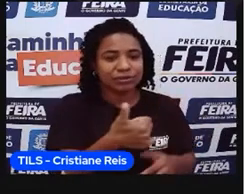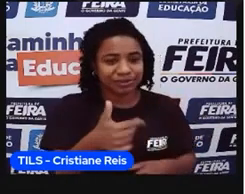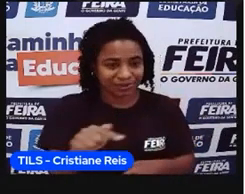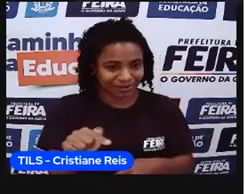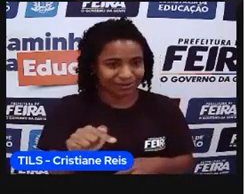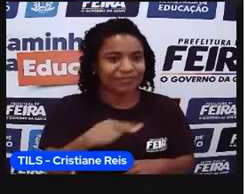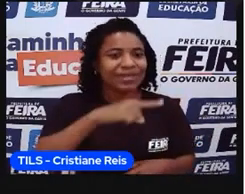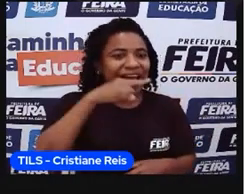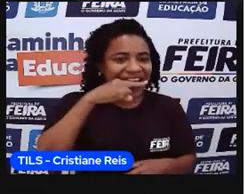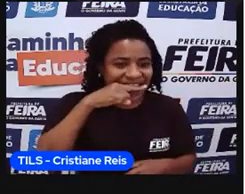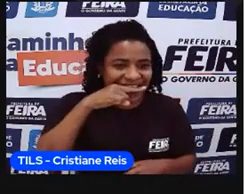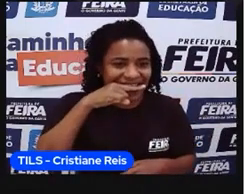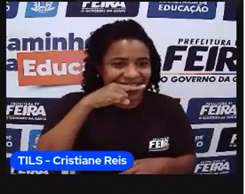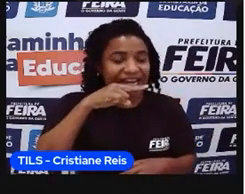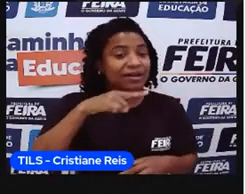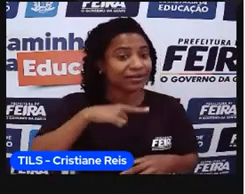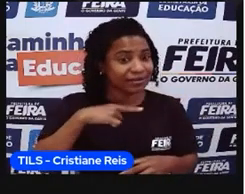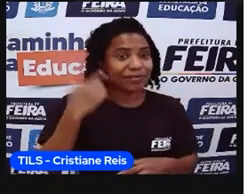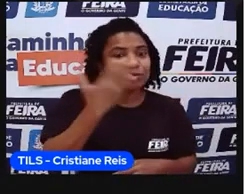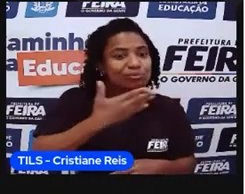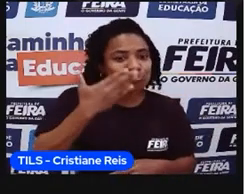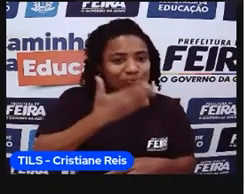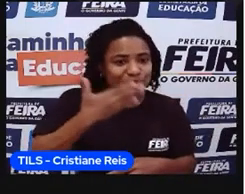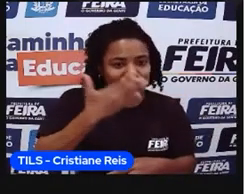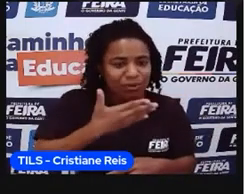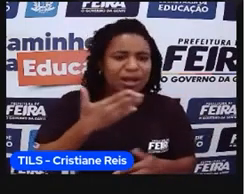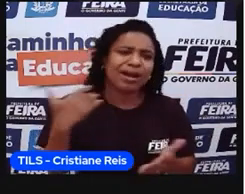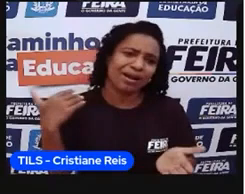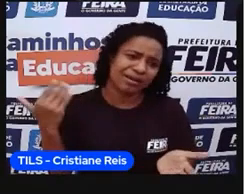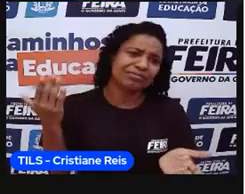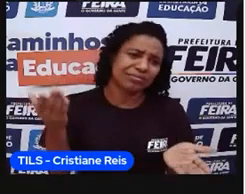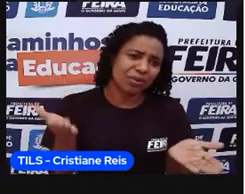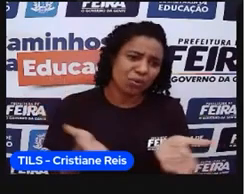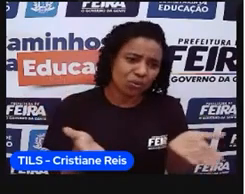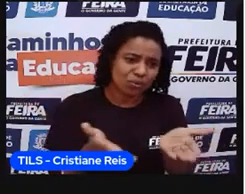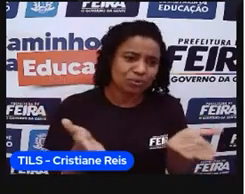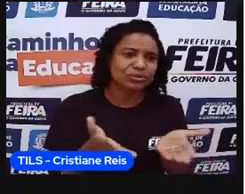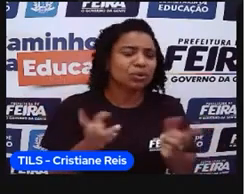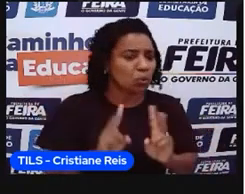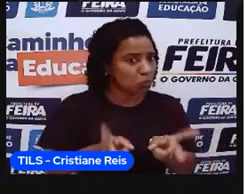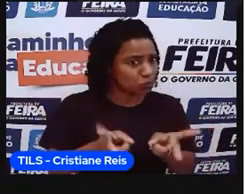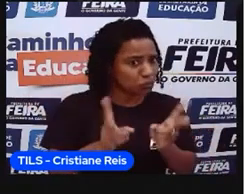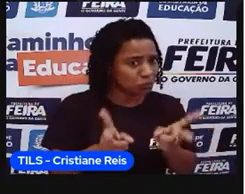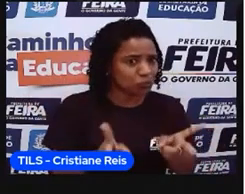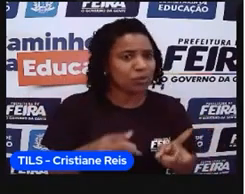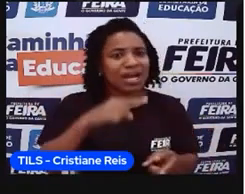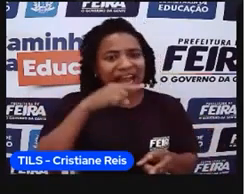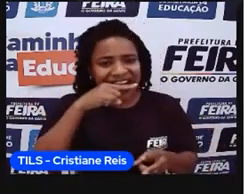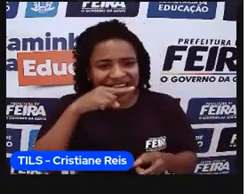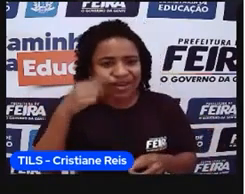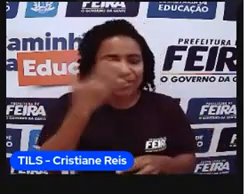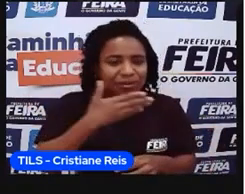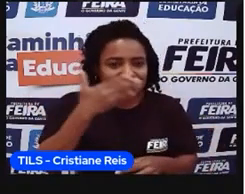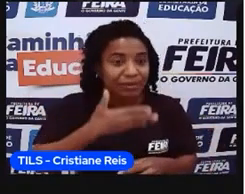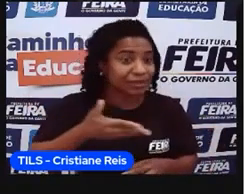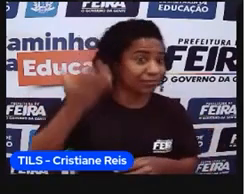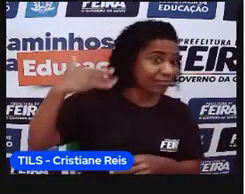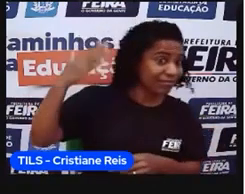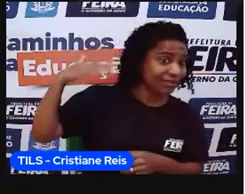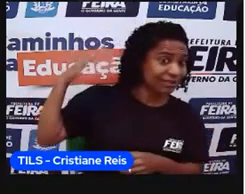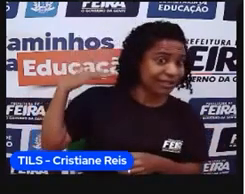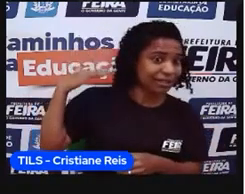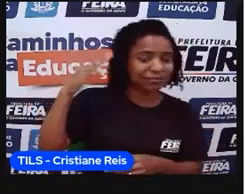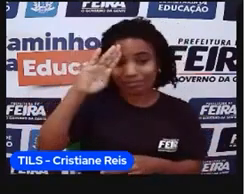não com as características, né, desse período. Também a atividade aqui, né, da Zona da Mata, ele